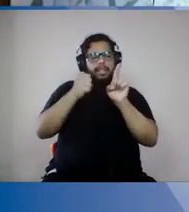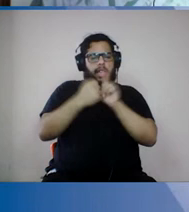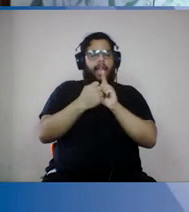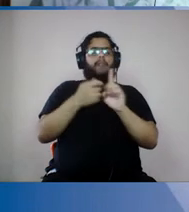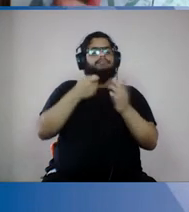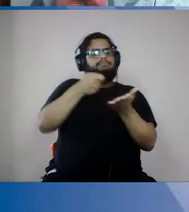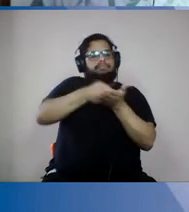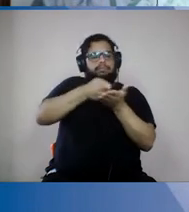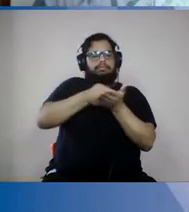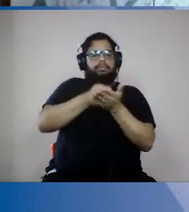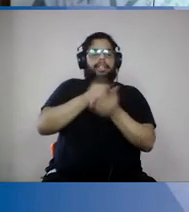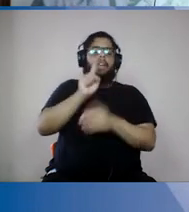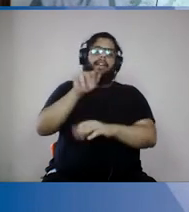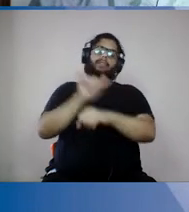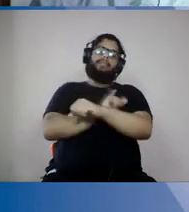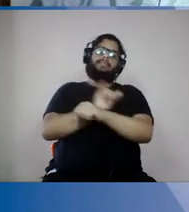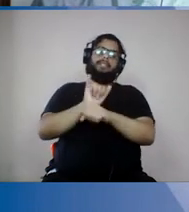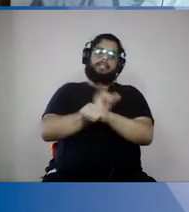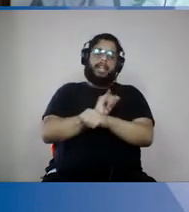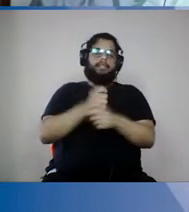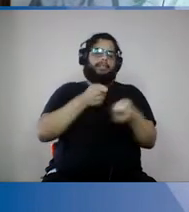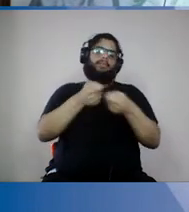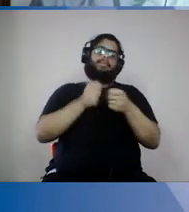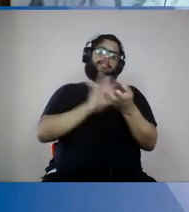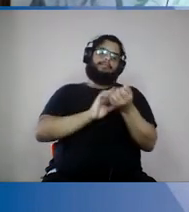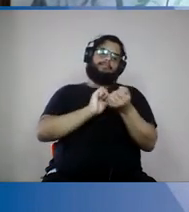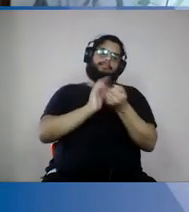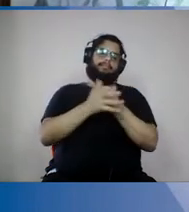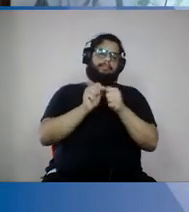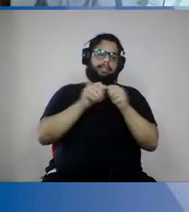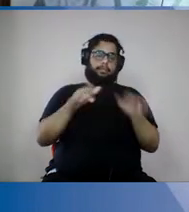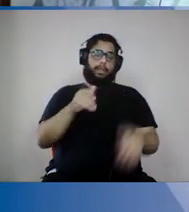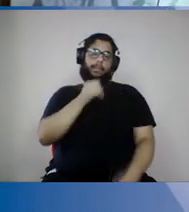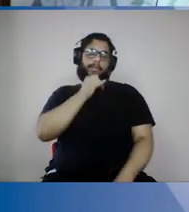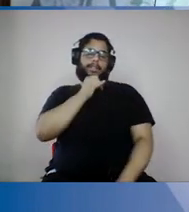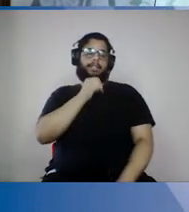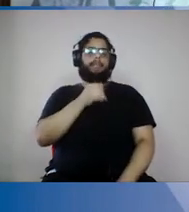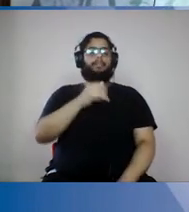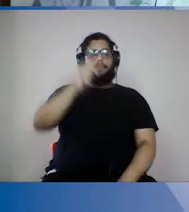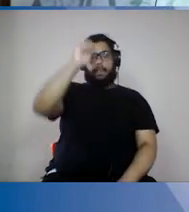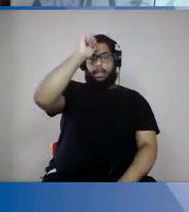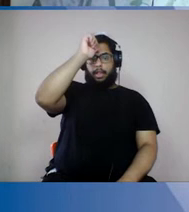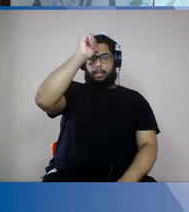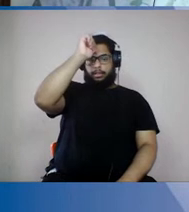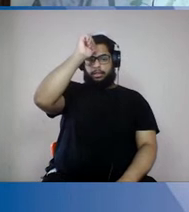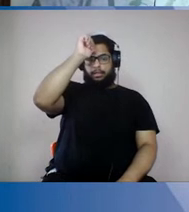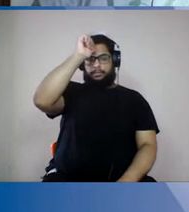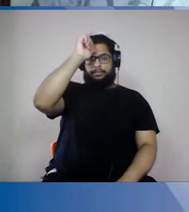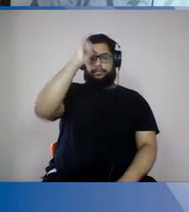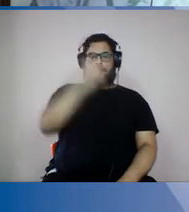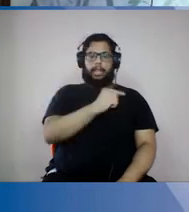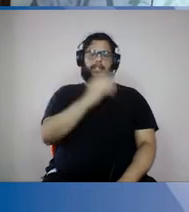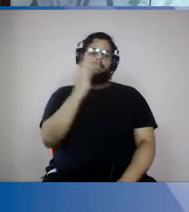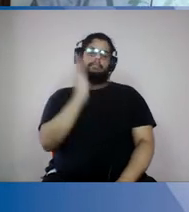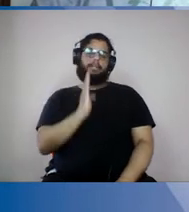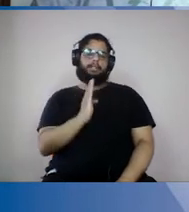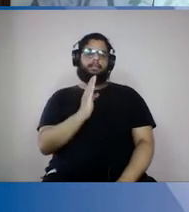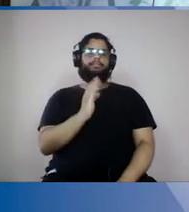Elas são estratégicas para o controle da pandemia. Eu pego aqui a Índia, por exemplo, e aqui está o Brasil. Você vê que o Brasil